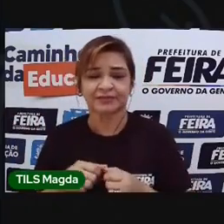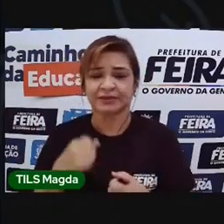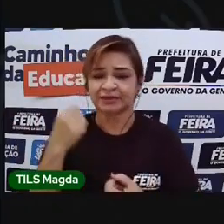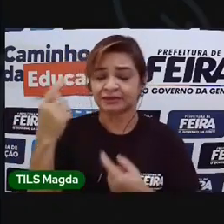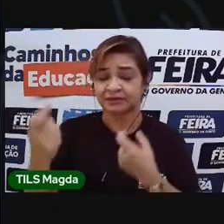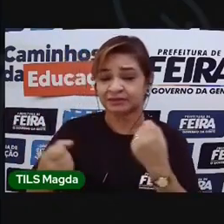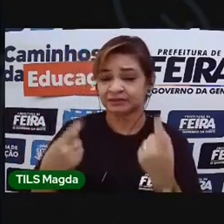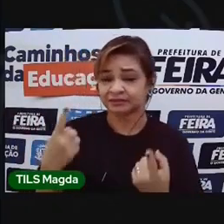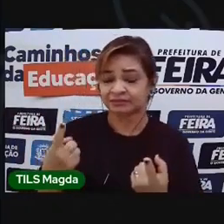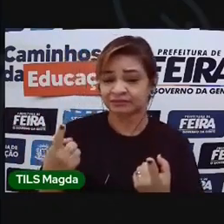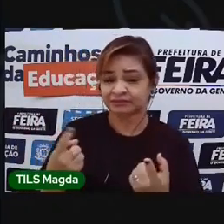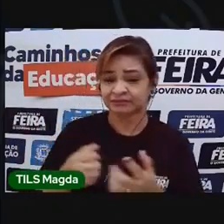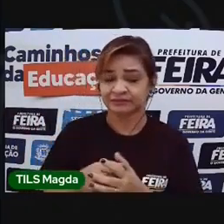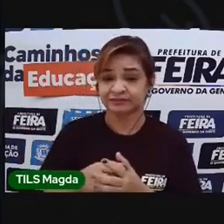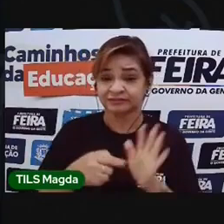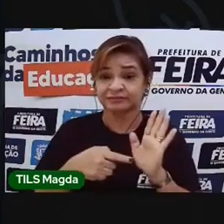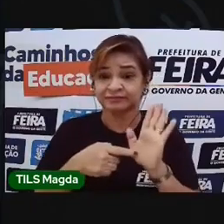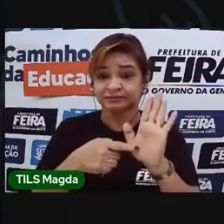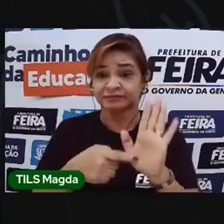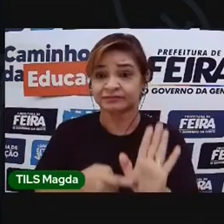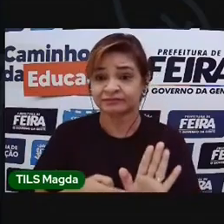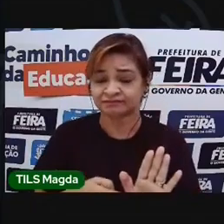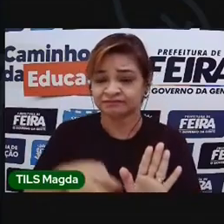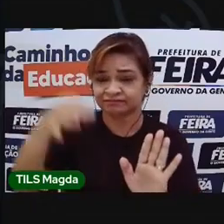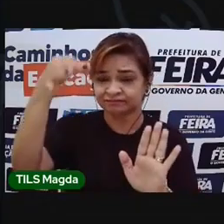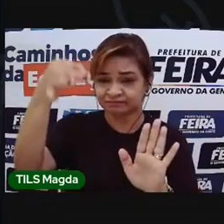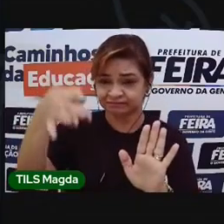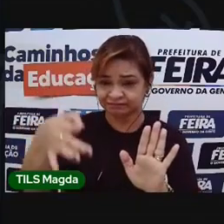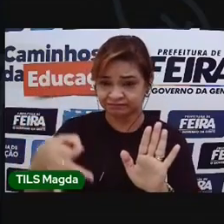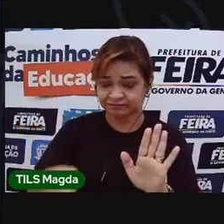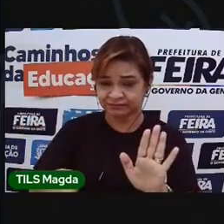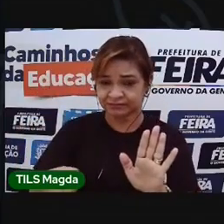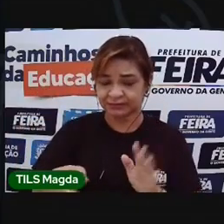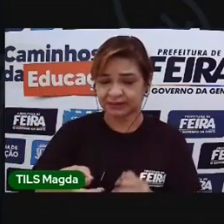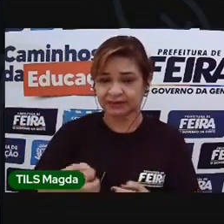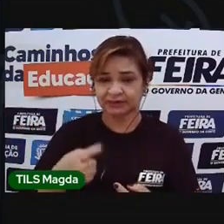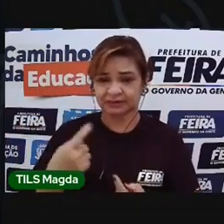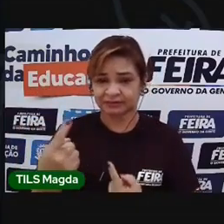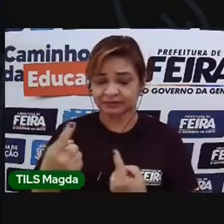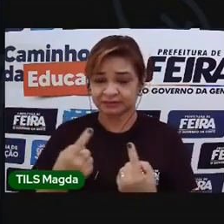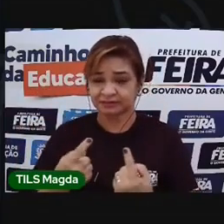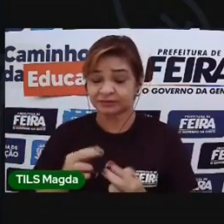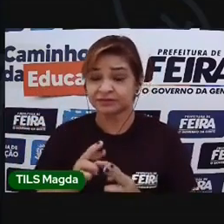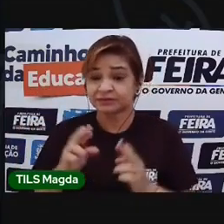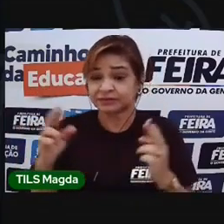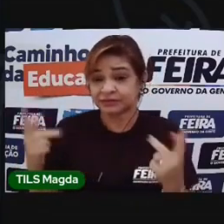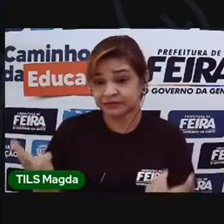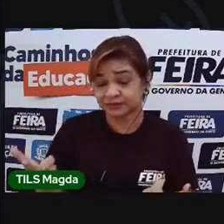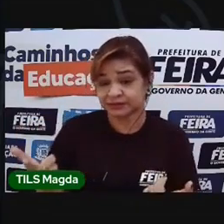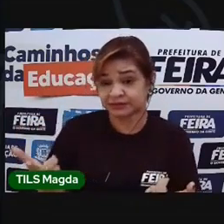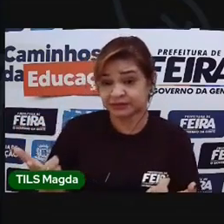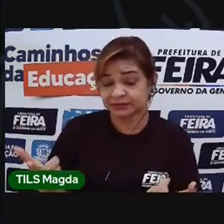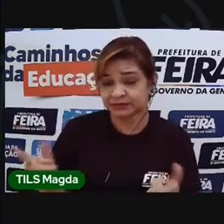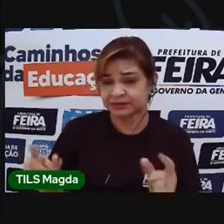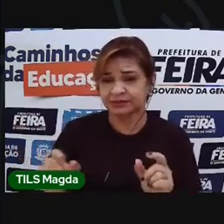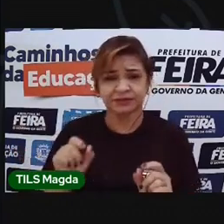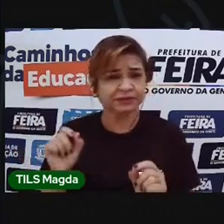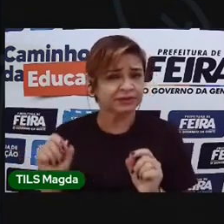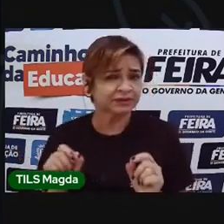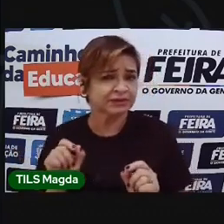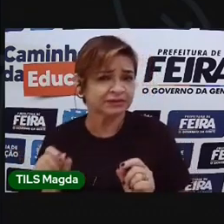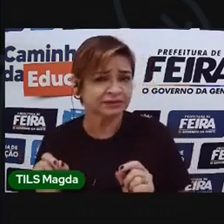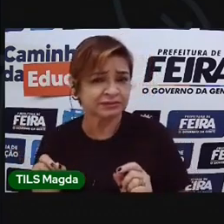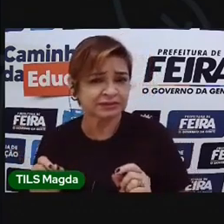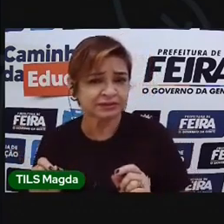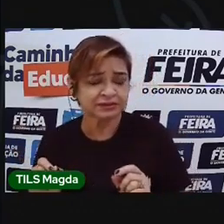aspectos que mostram claramente que uma de nossas diferenças trata-se justamente do